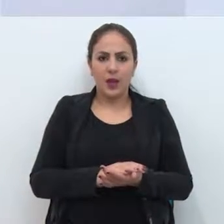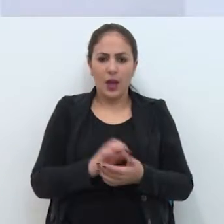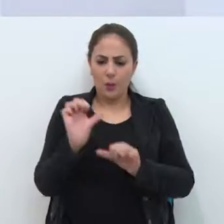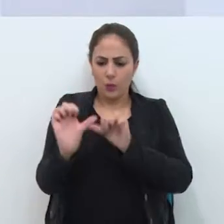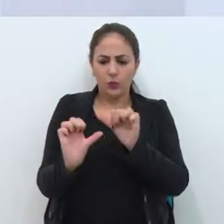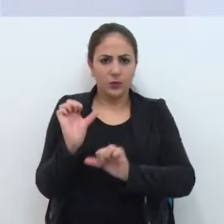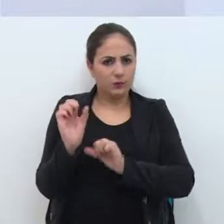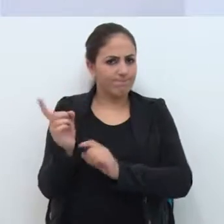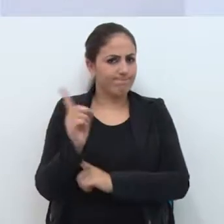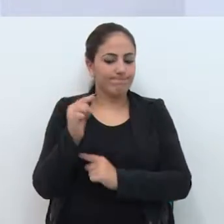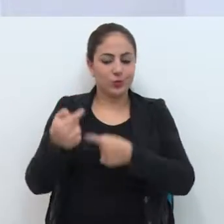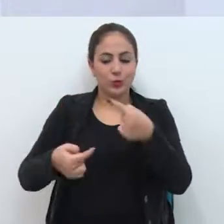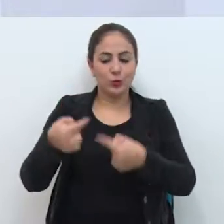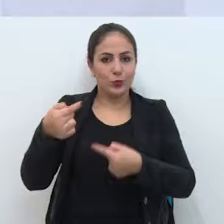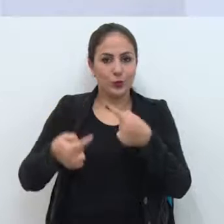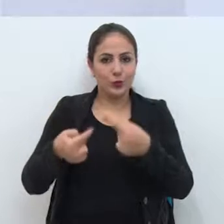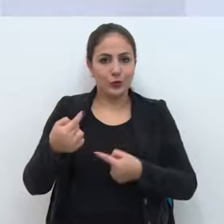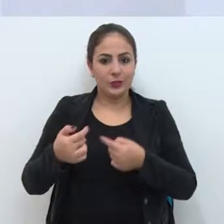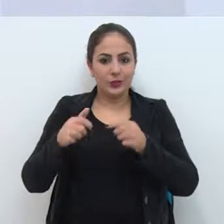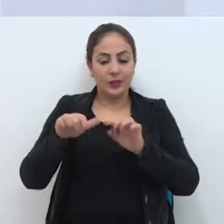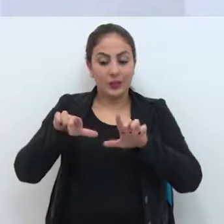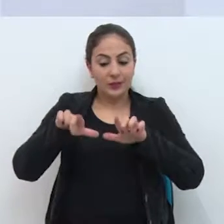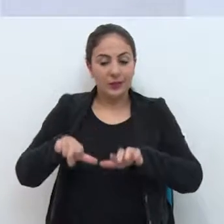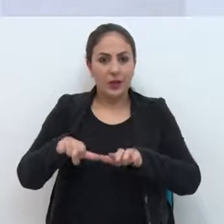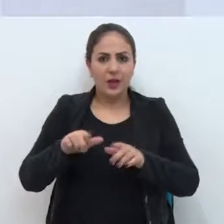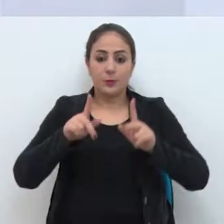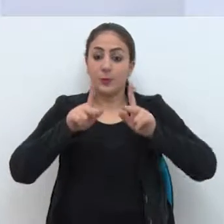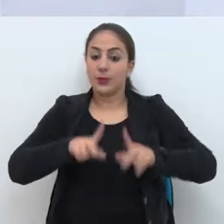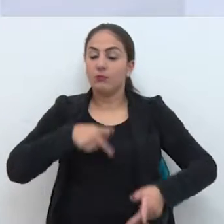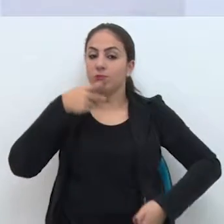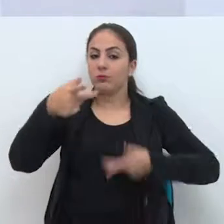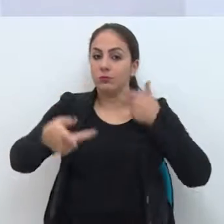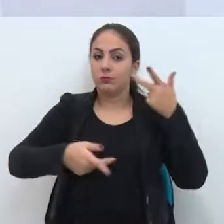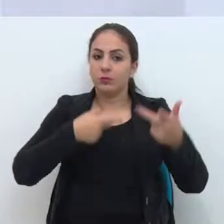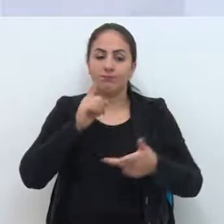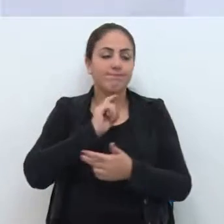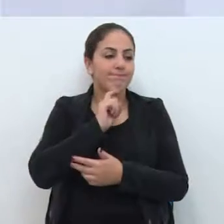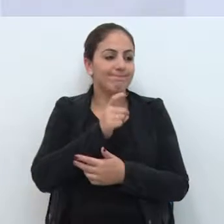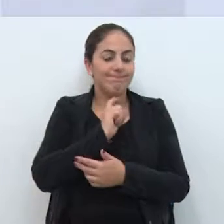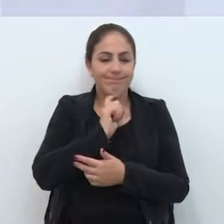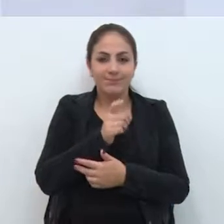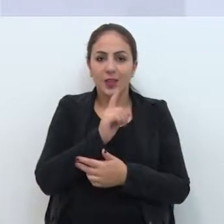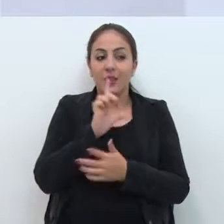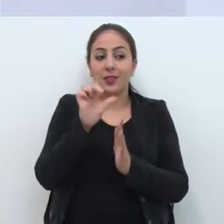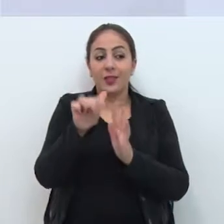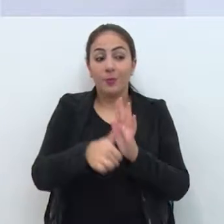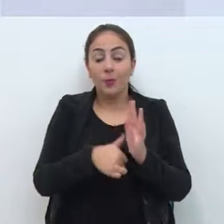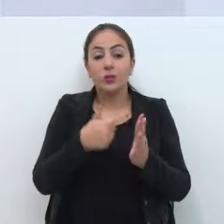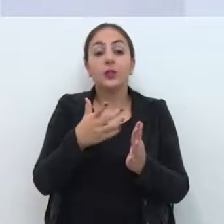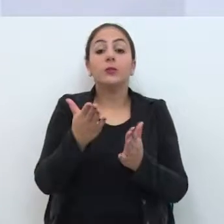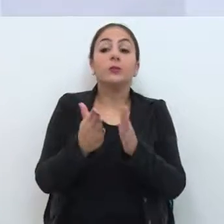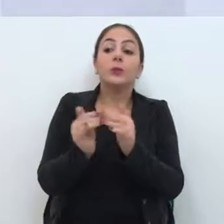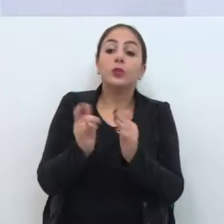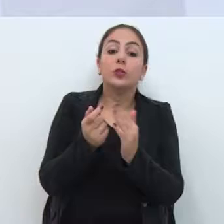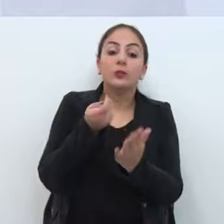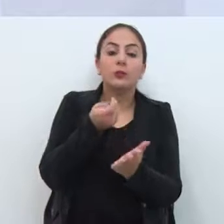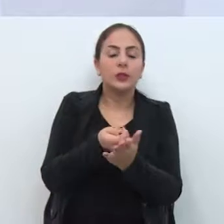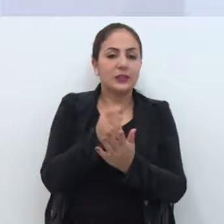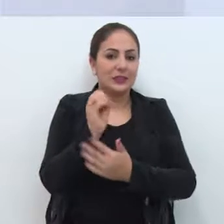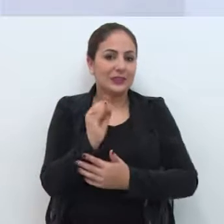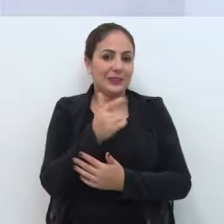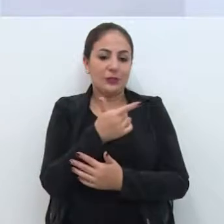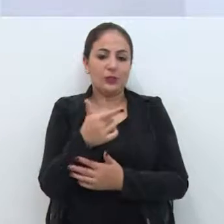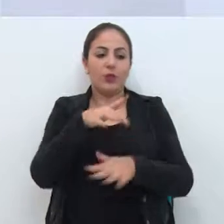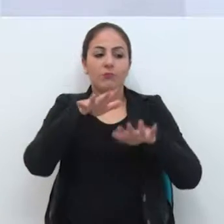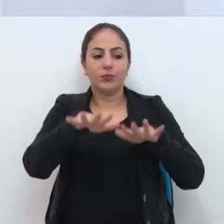bases, é a hora do pessoal se manifestar. Não adianta depois cobrar se não houver